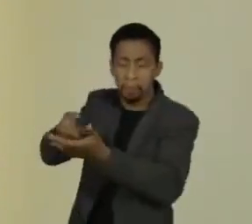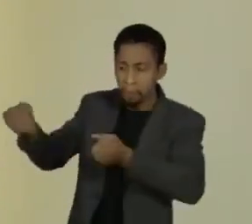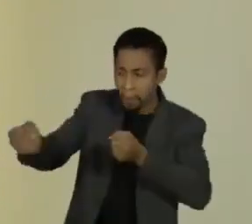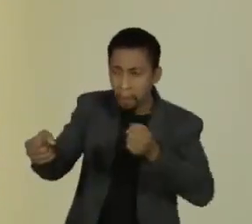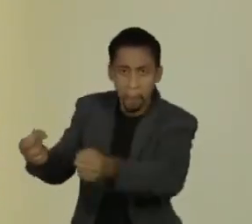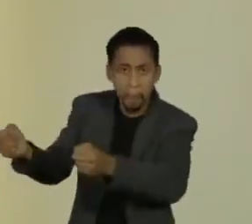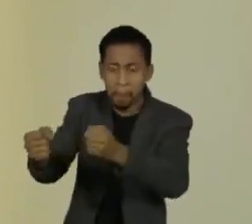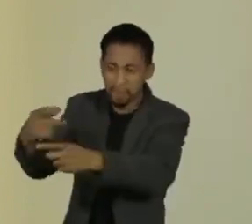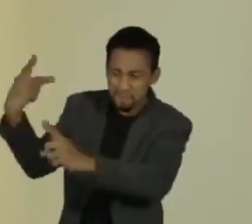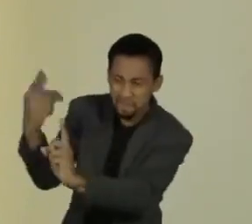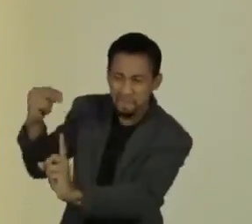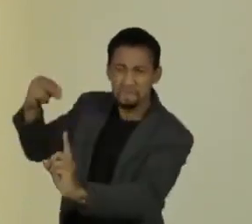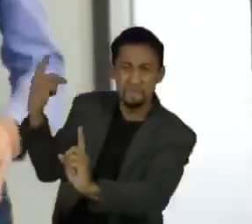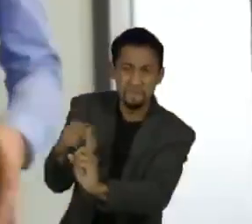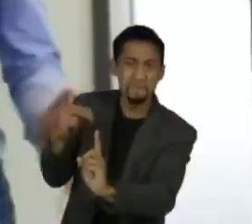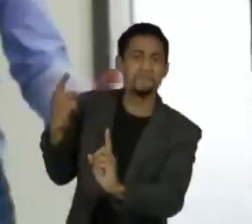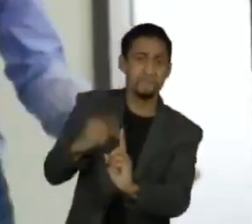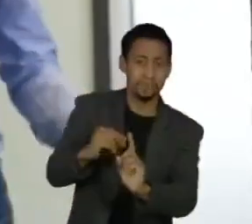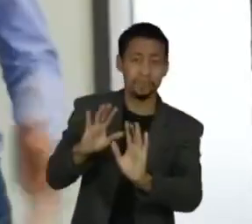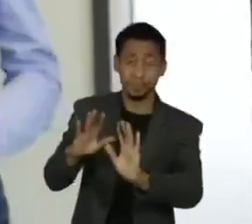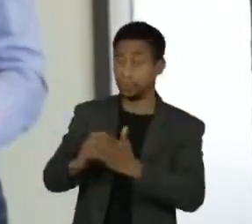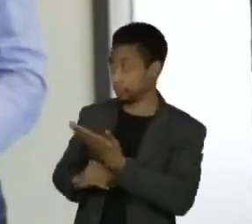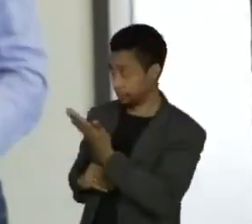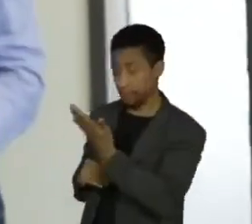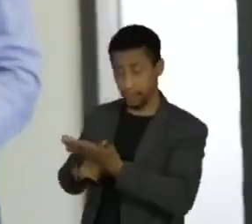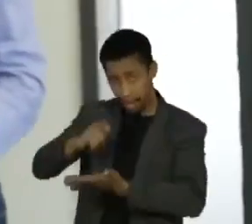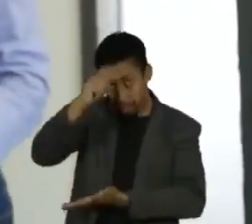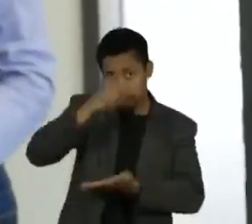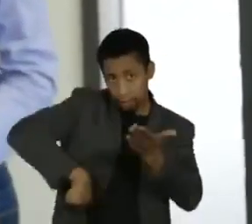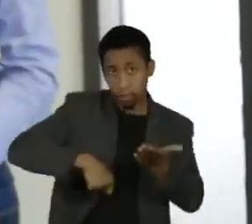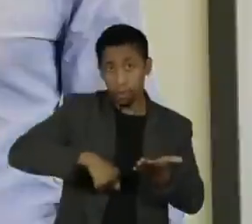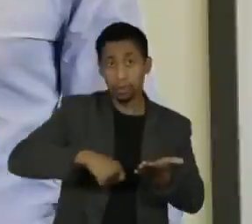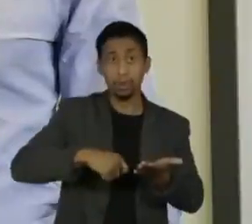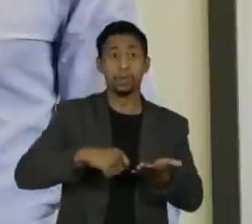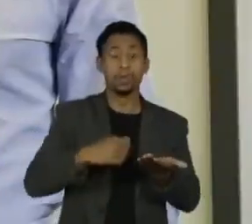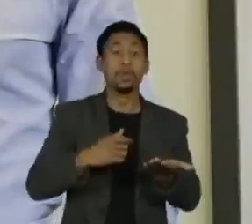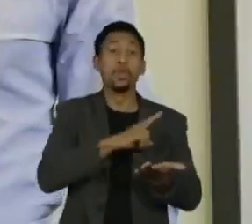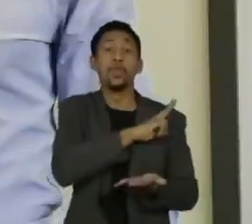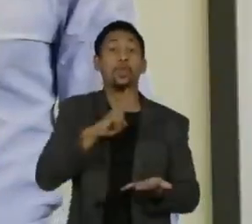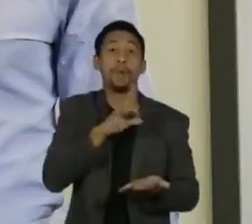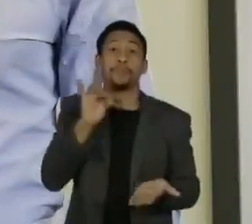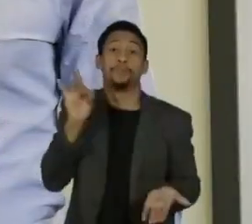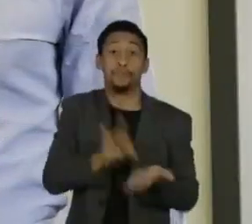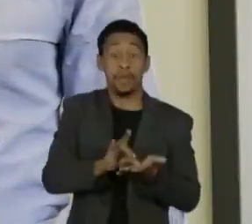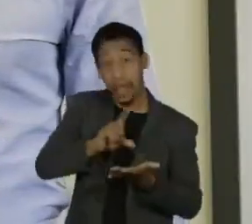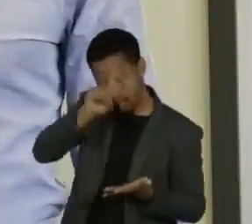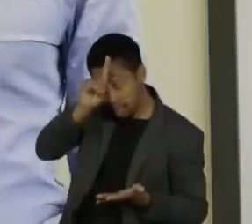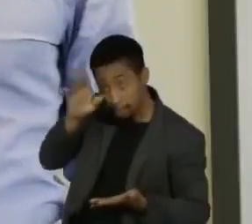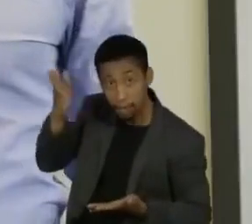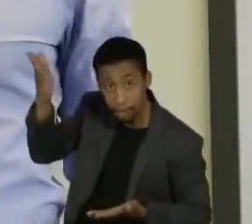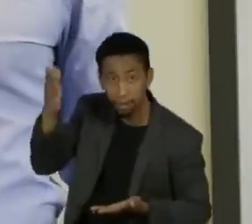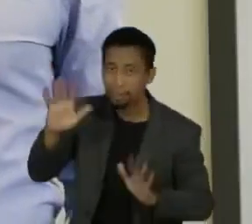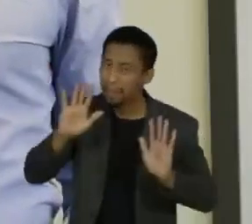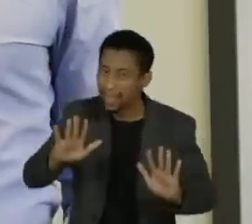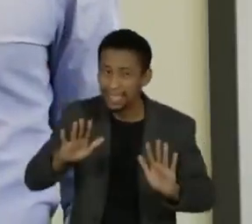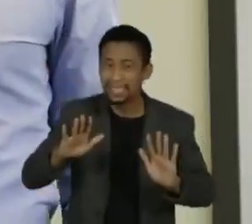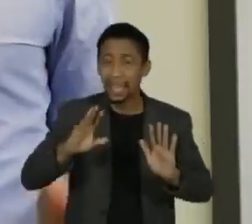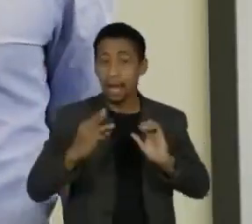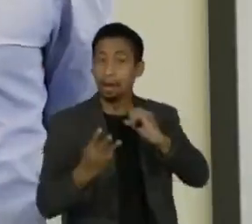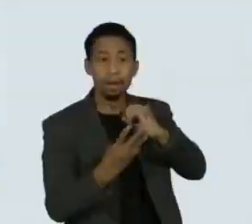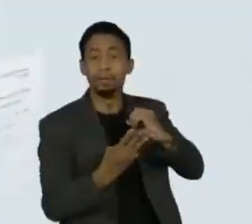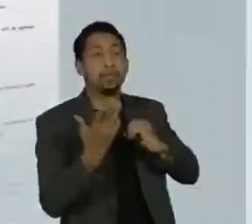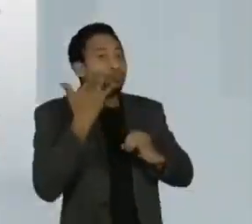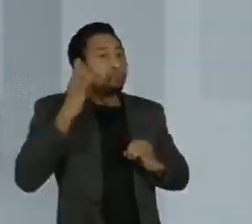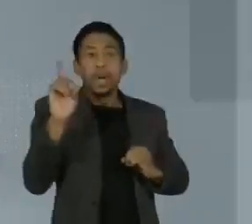diz que Franz Stengel assinou o contrato de trabalho com seu nome verdadeiro, mas diz que a Volks não sabia que ele era